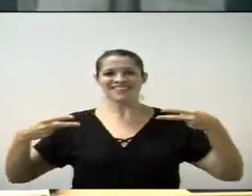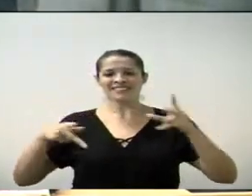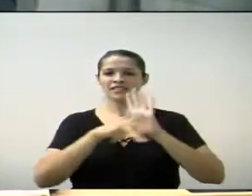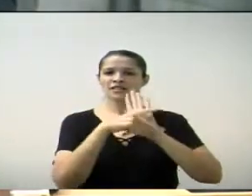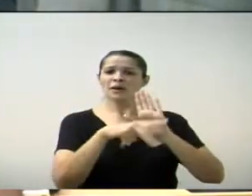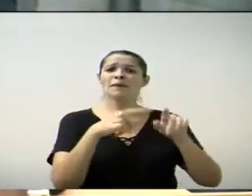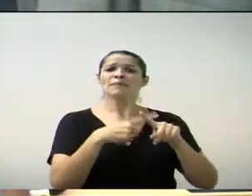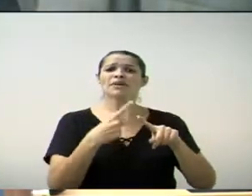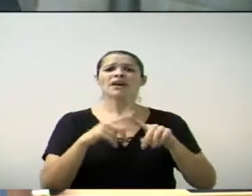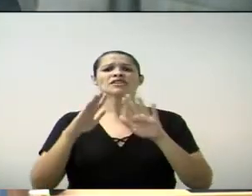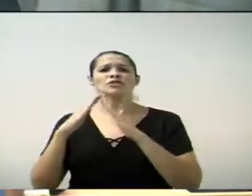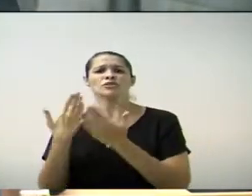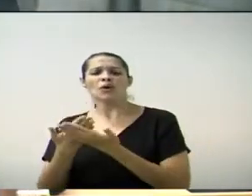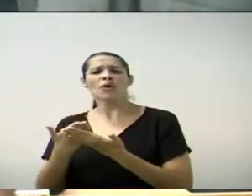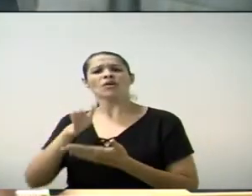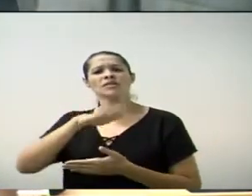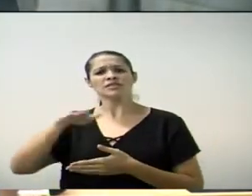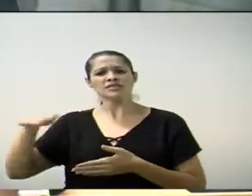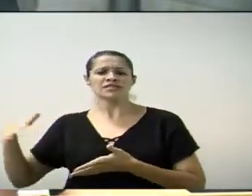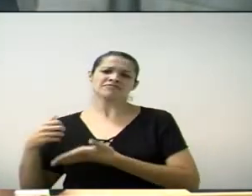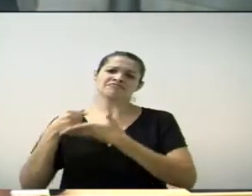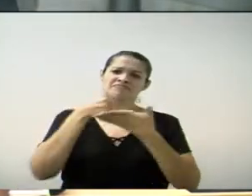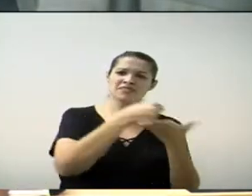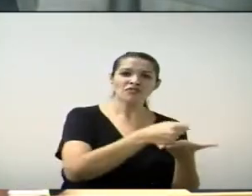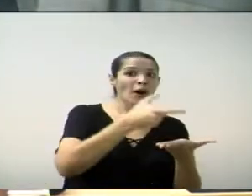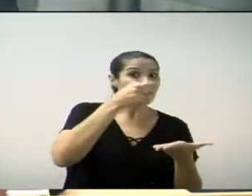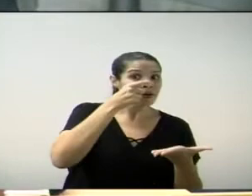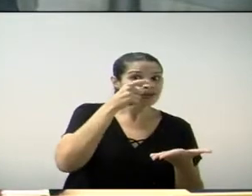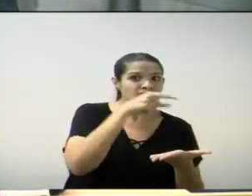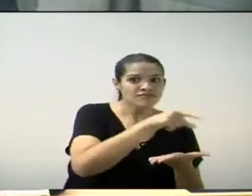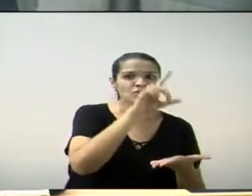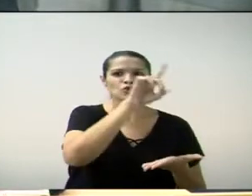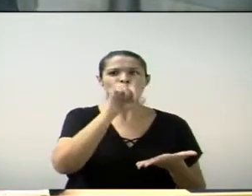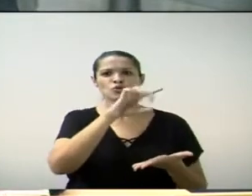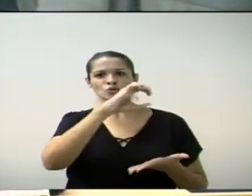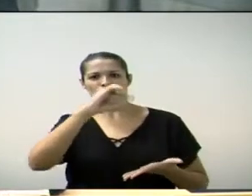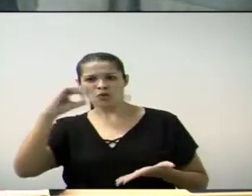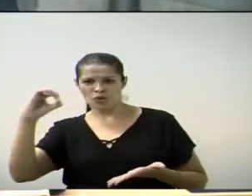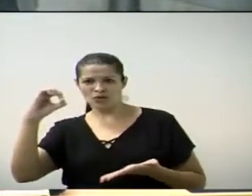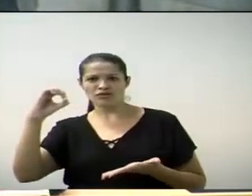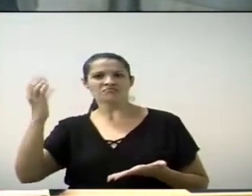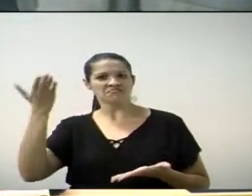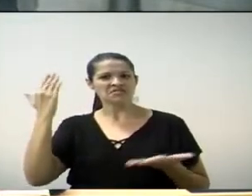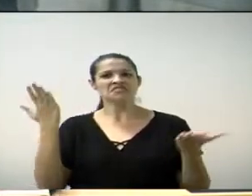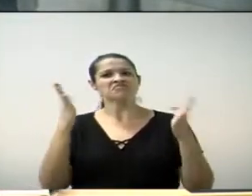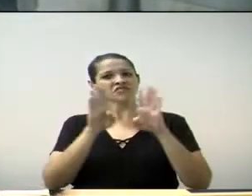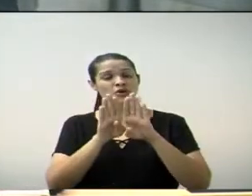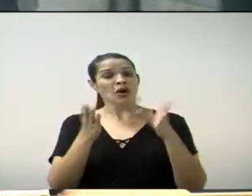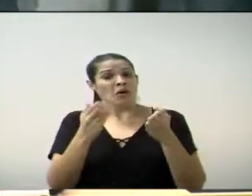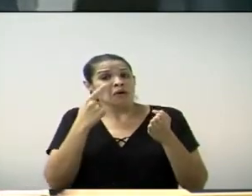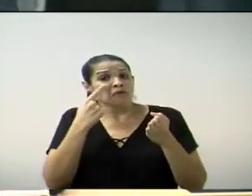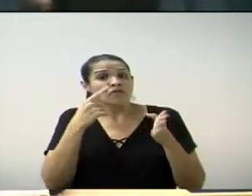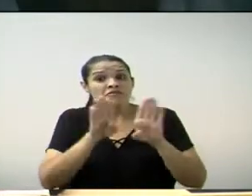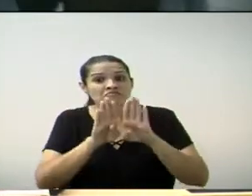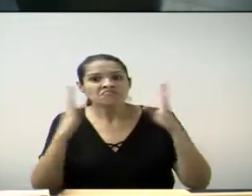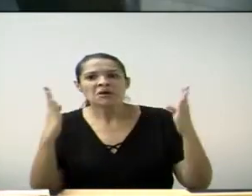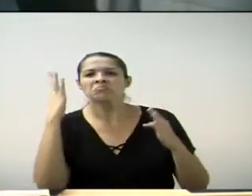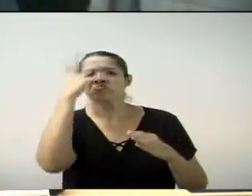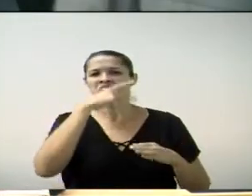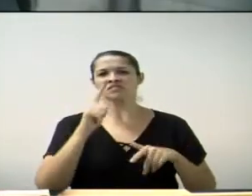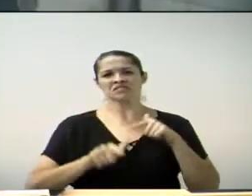A gente vai poder levar a nossa família a prestigiar o zoológico. E parabéns, secretários. Belíssimo trabalho aí.